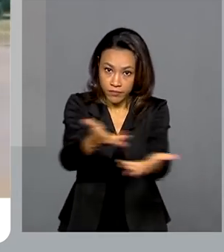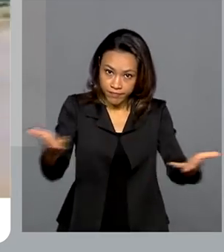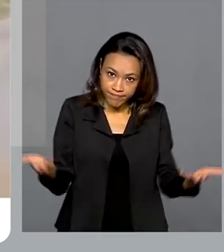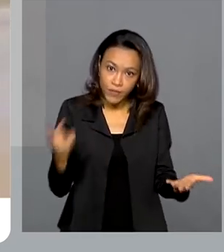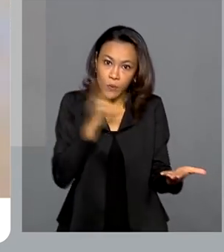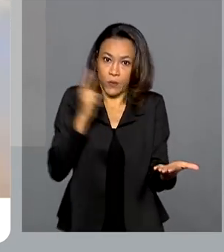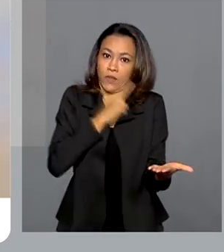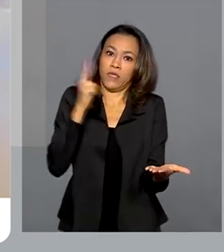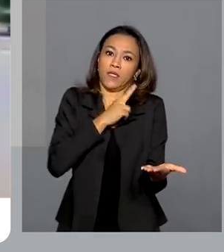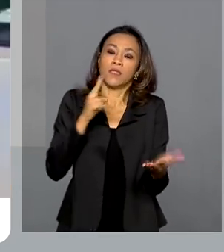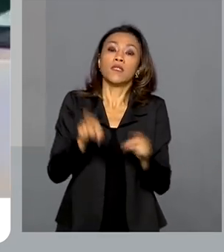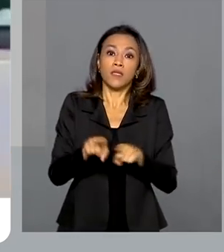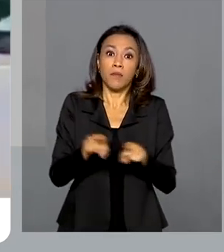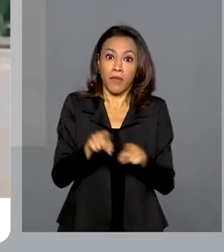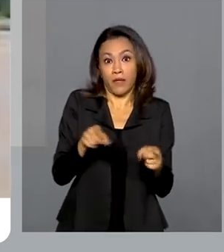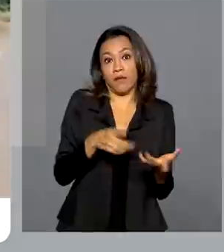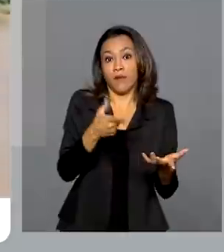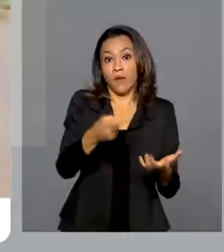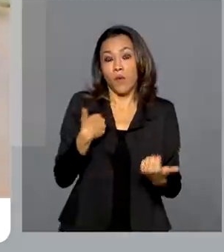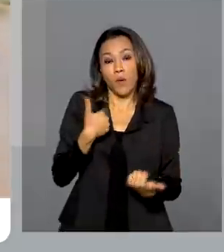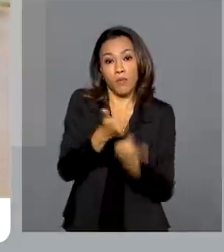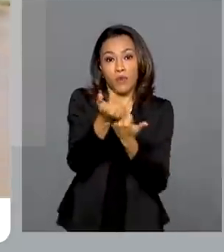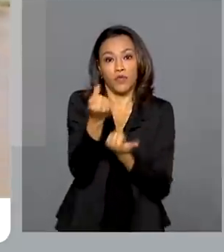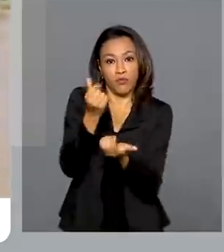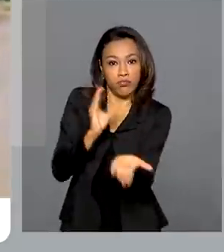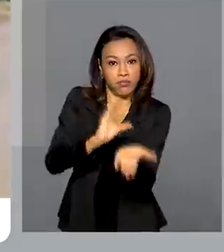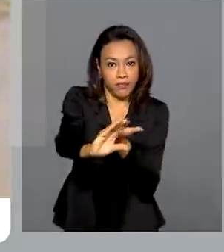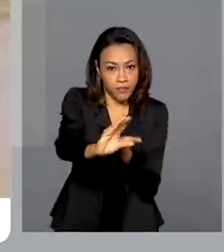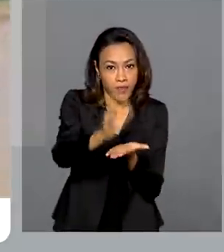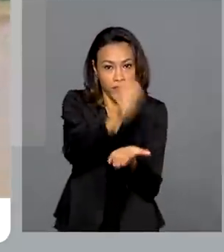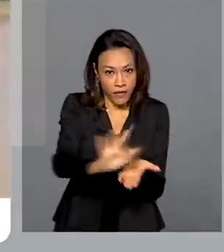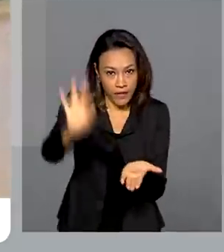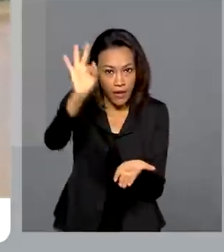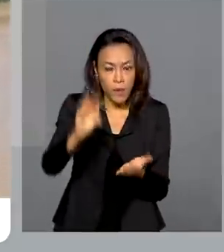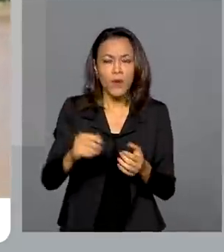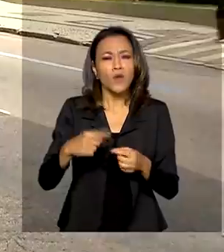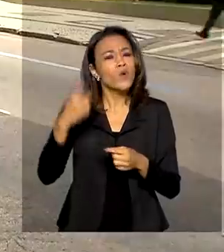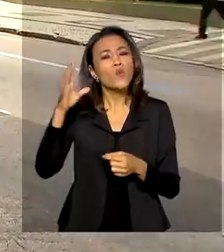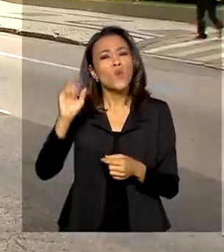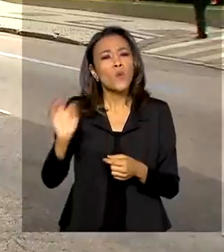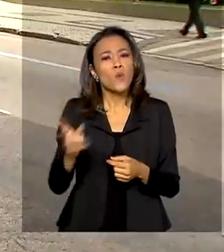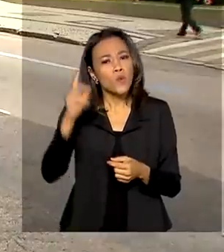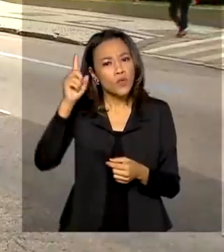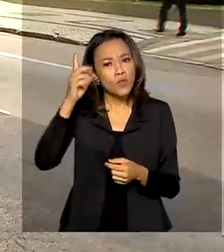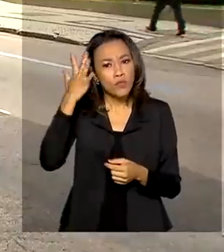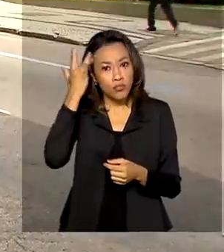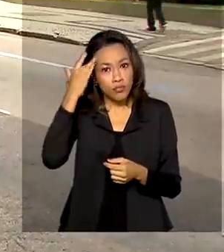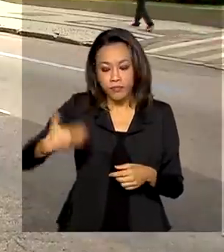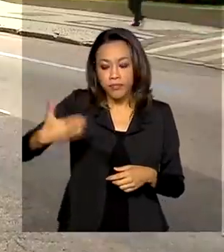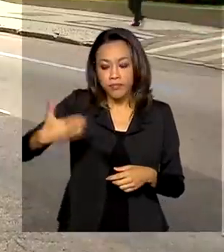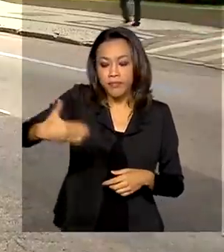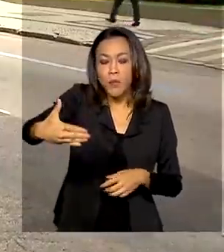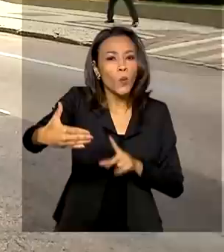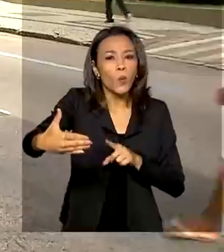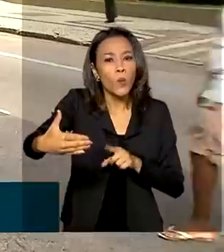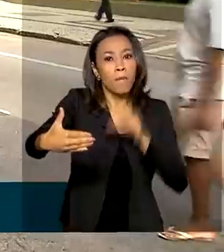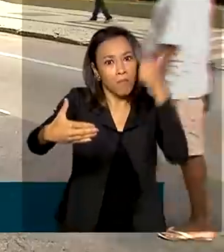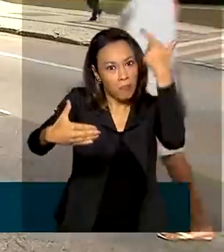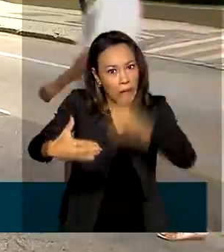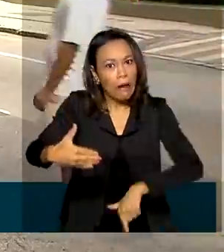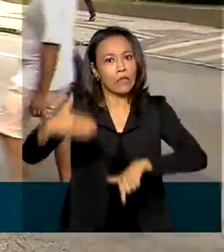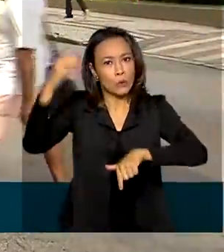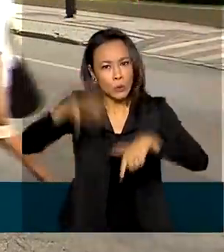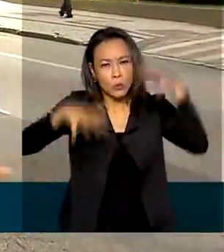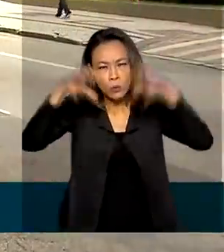e na solicitação de recursos federais. A previsão para os próximos dias, segundo o Ministério do Desenvolvimento Regional, de mais chuvas